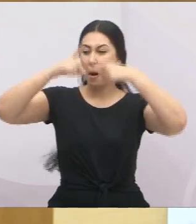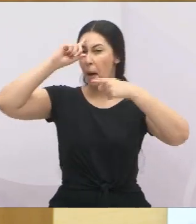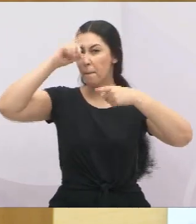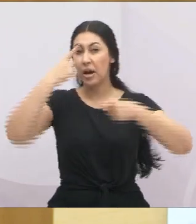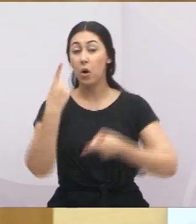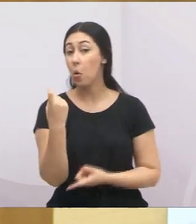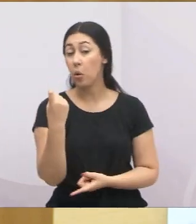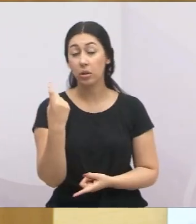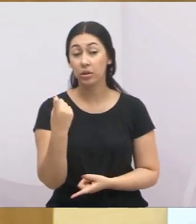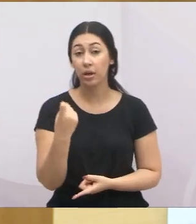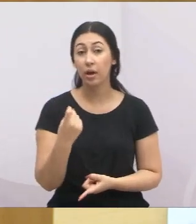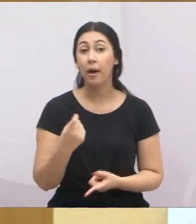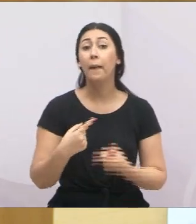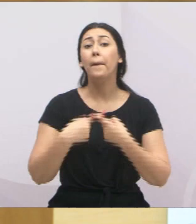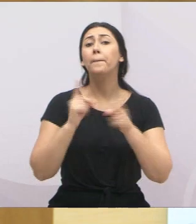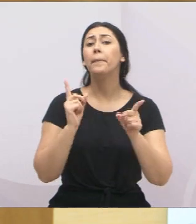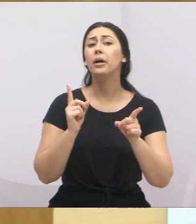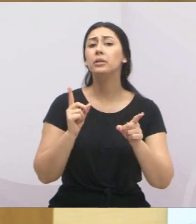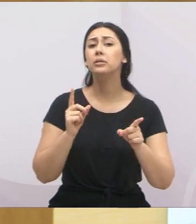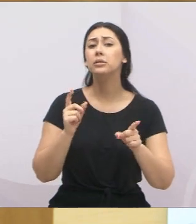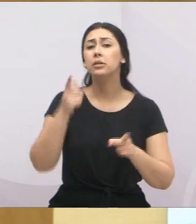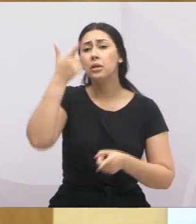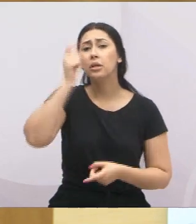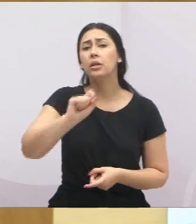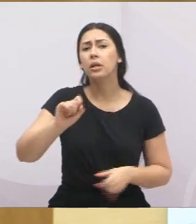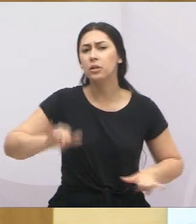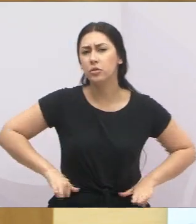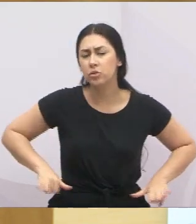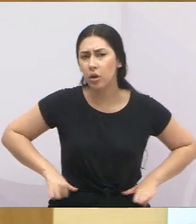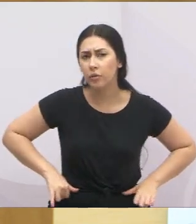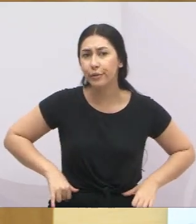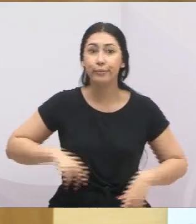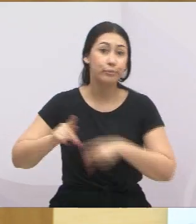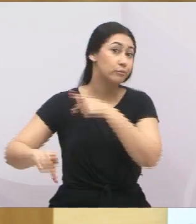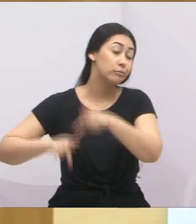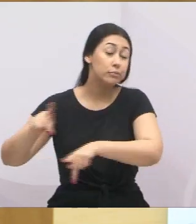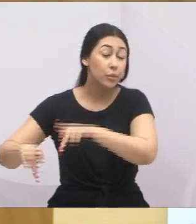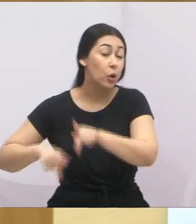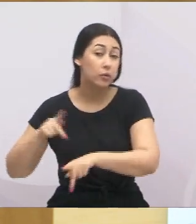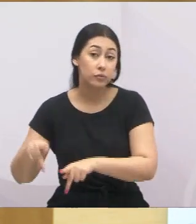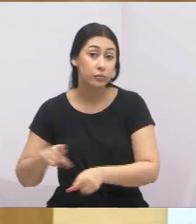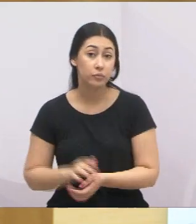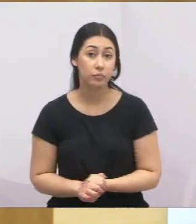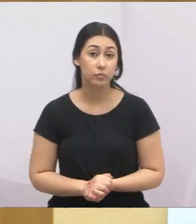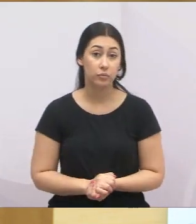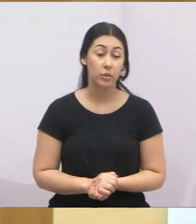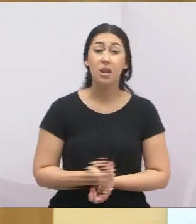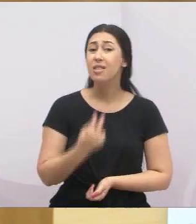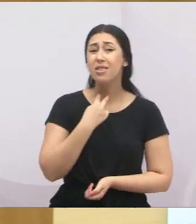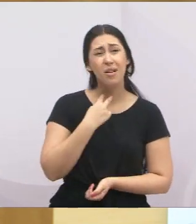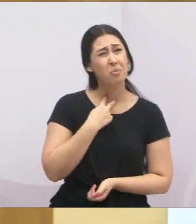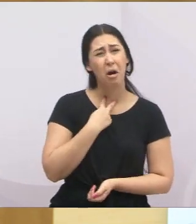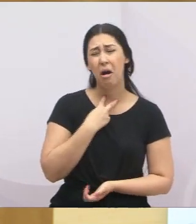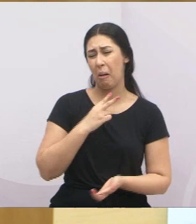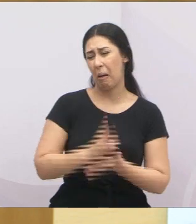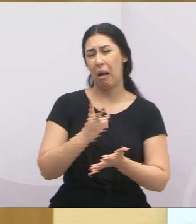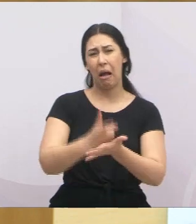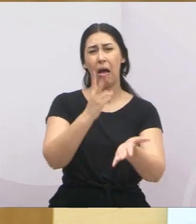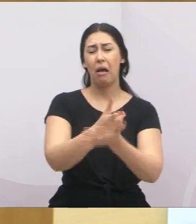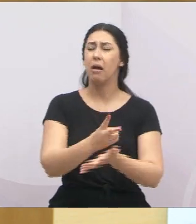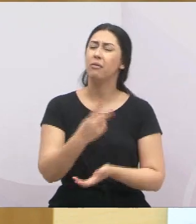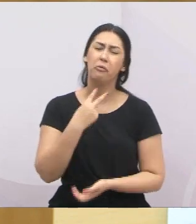e quem sofre com isso é o povo e a população, enquanto a gente não tiver essa visão, que não pode ser continuada dessa maneira,